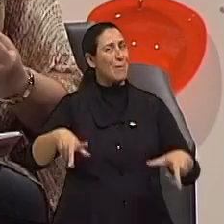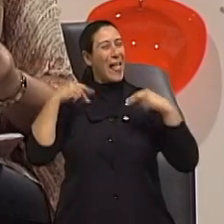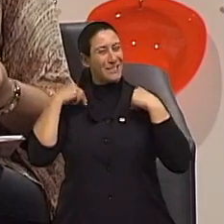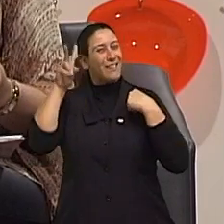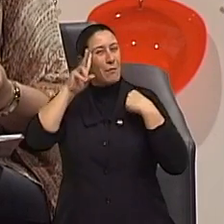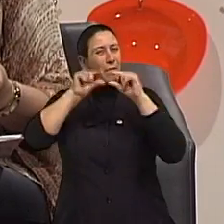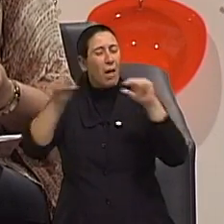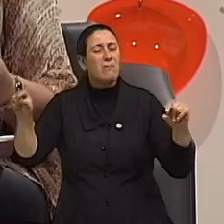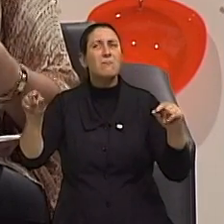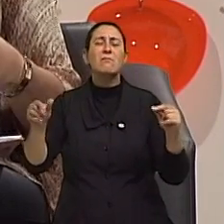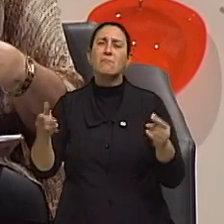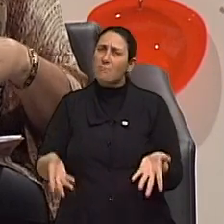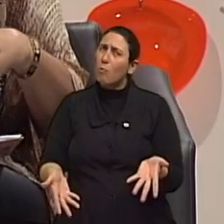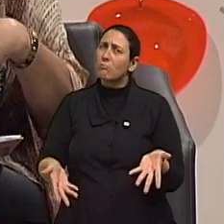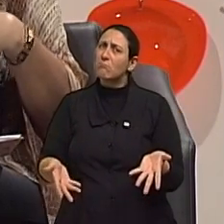Na realidade,